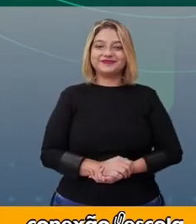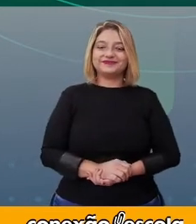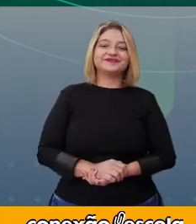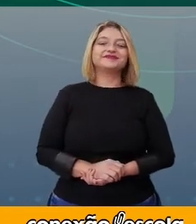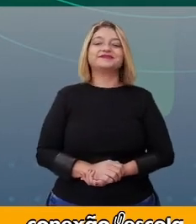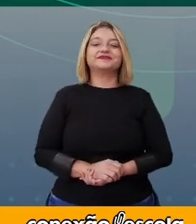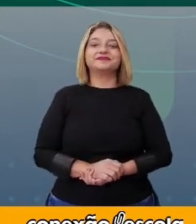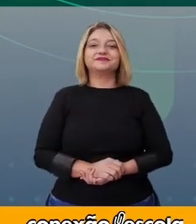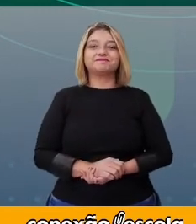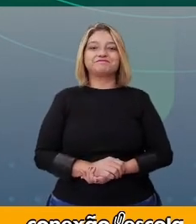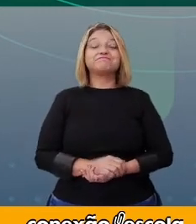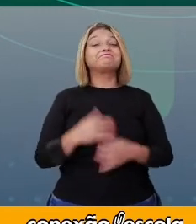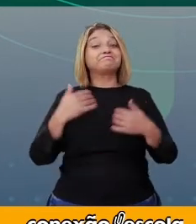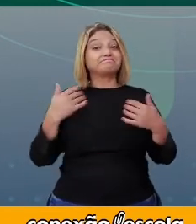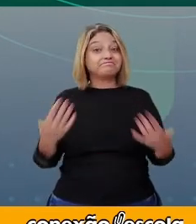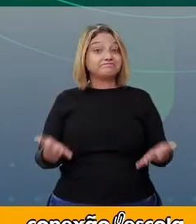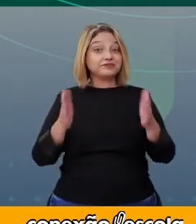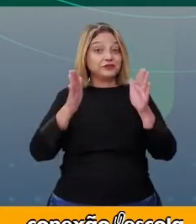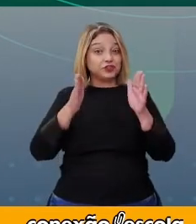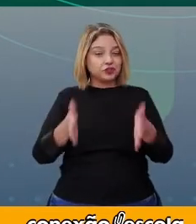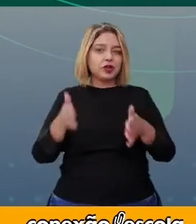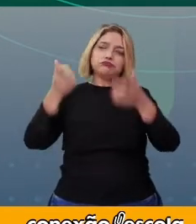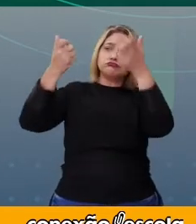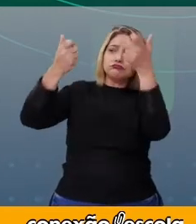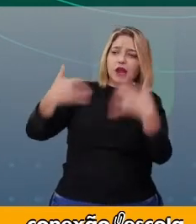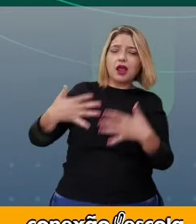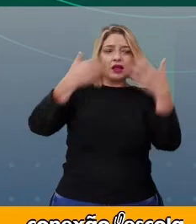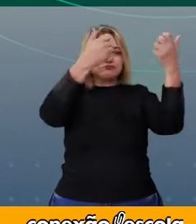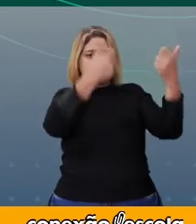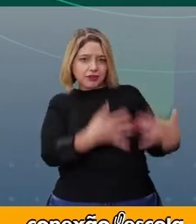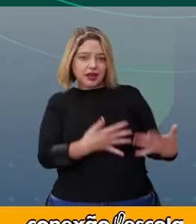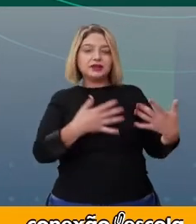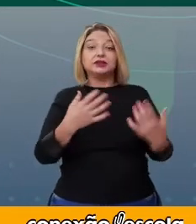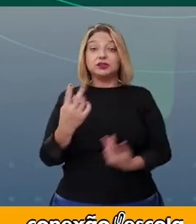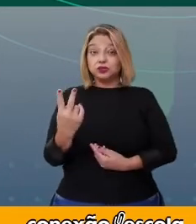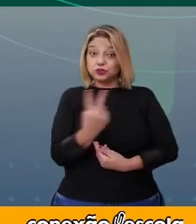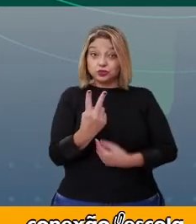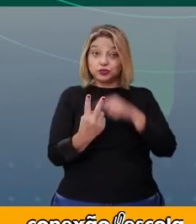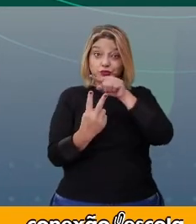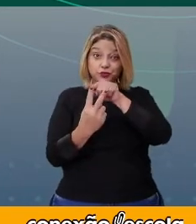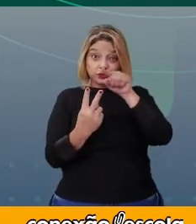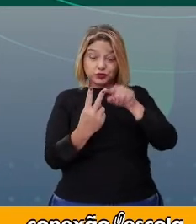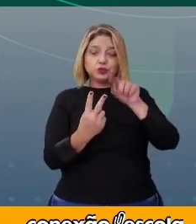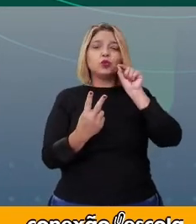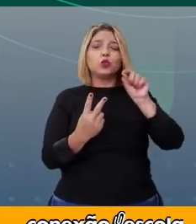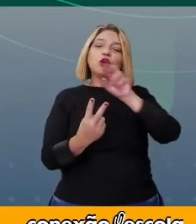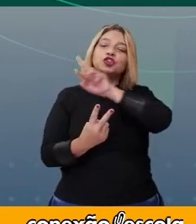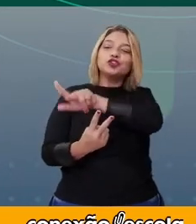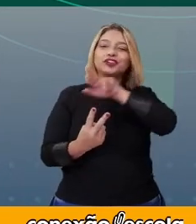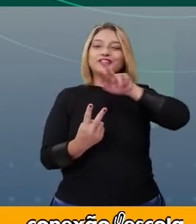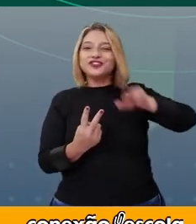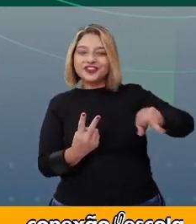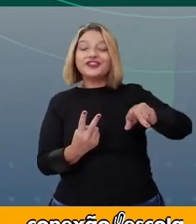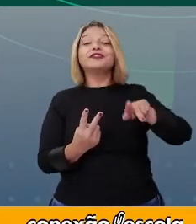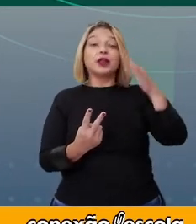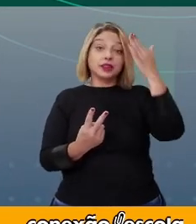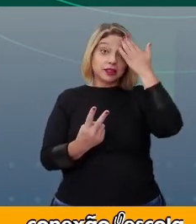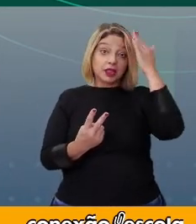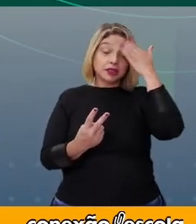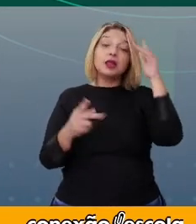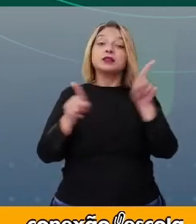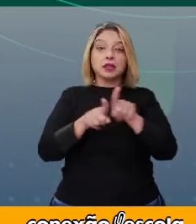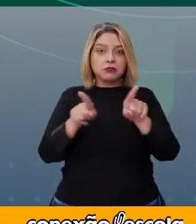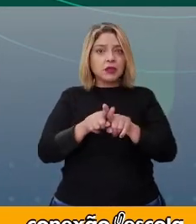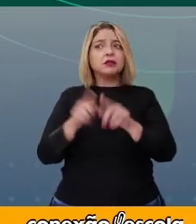Bem, então falamos um pouquinho sobre fato e opinião, a diferença entre eles. E entendemos que os dois, eles podem